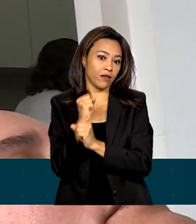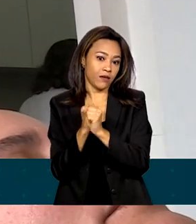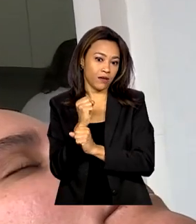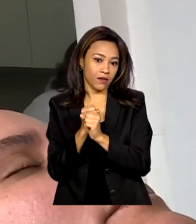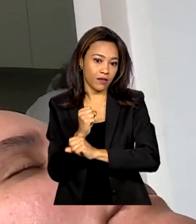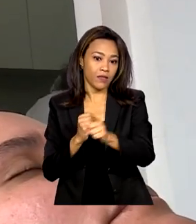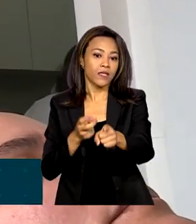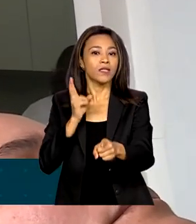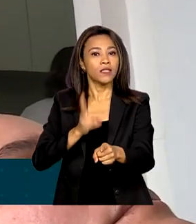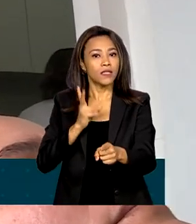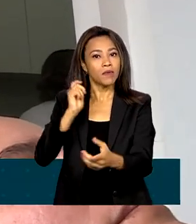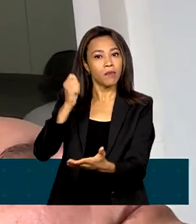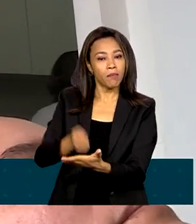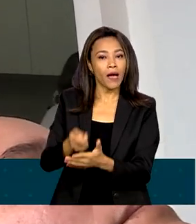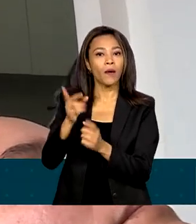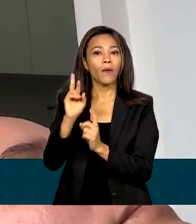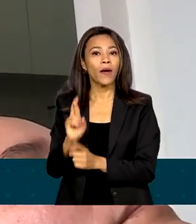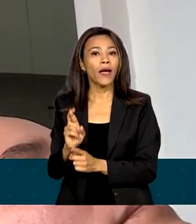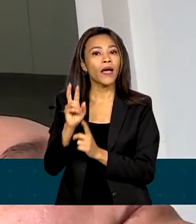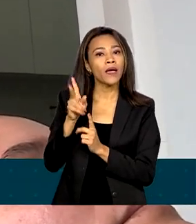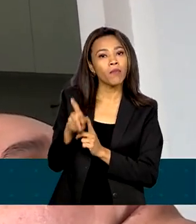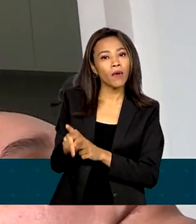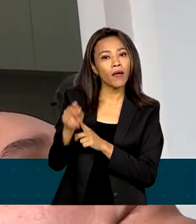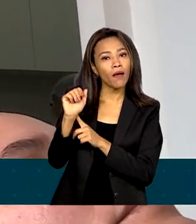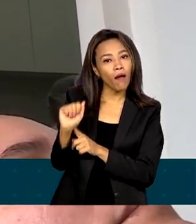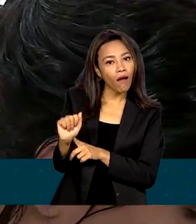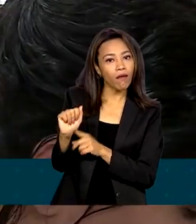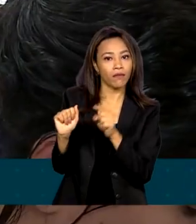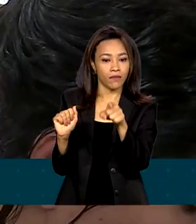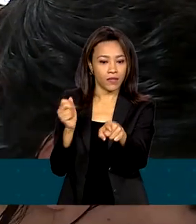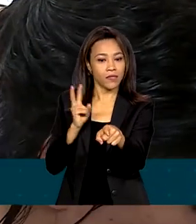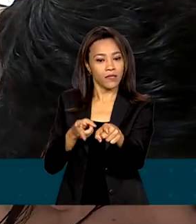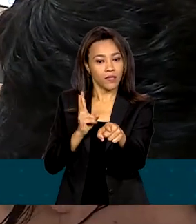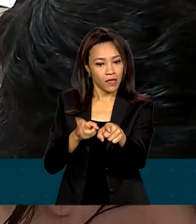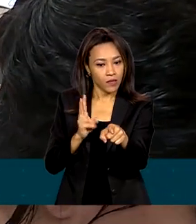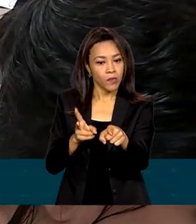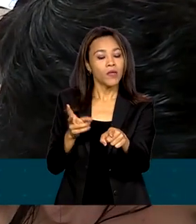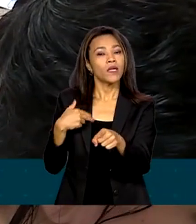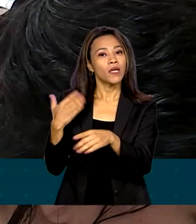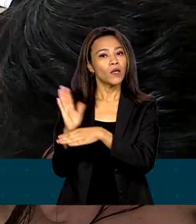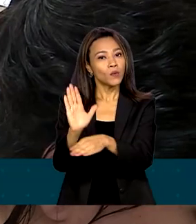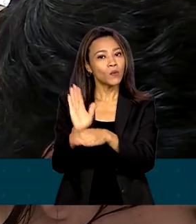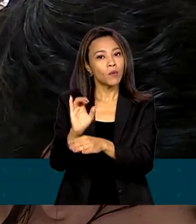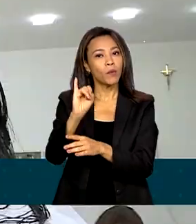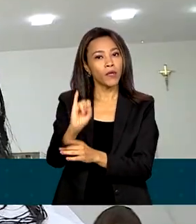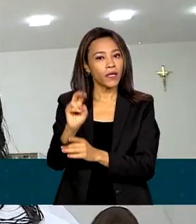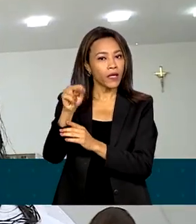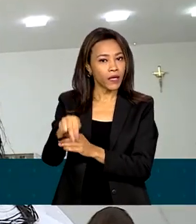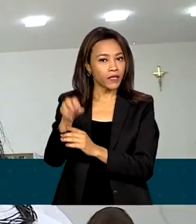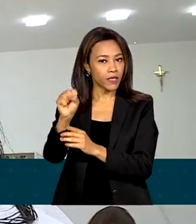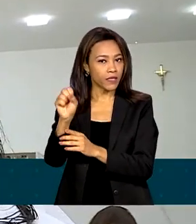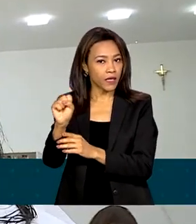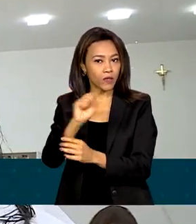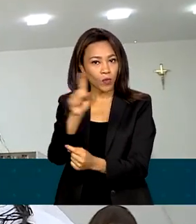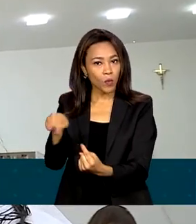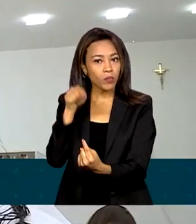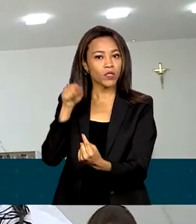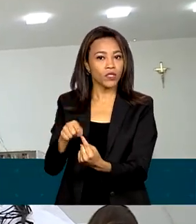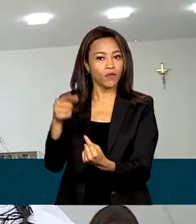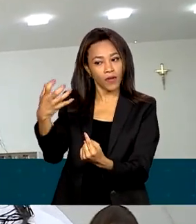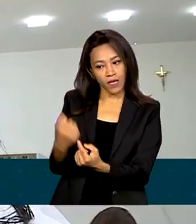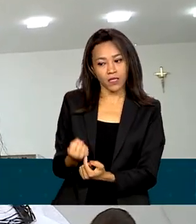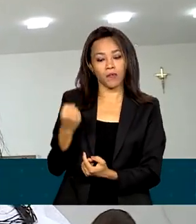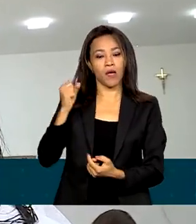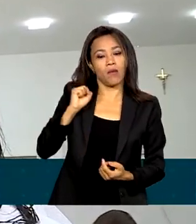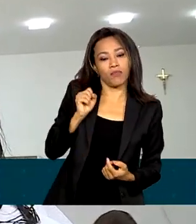paga o RPA, o recibo de pagamento autônomo e contribui para o INSS. A ideia é receber a